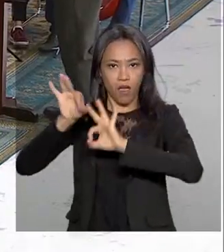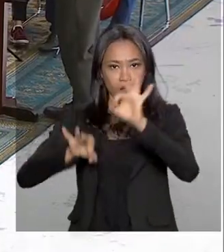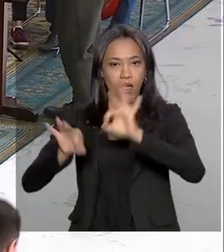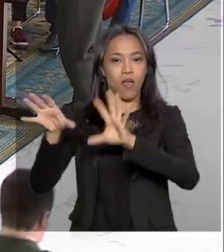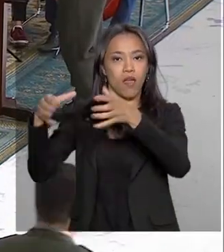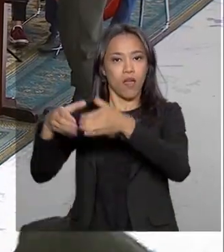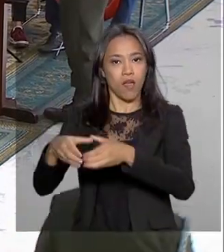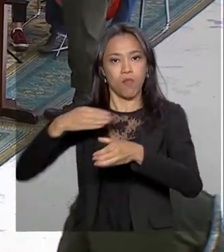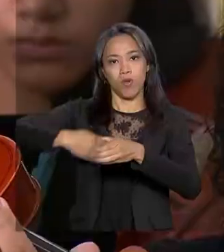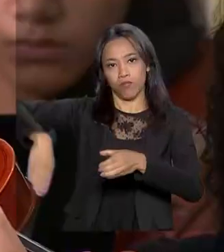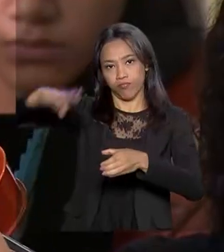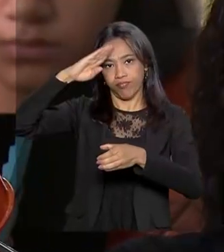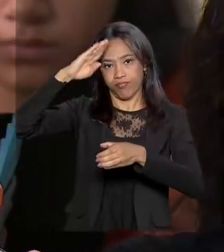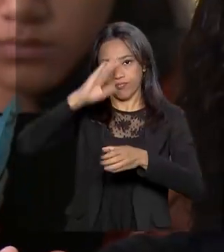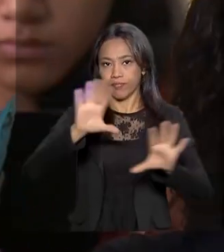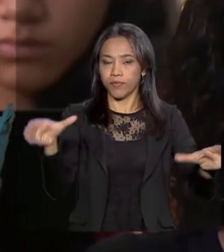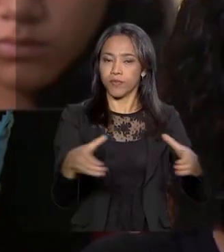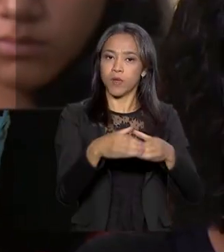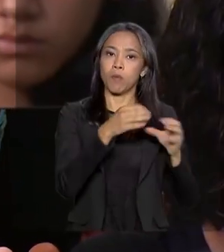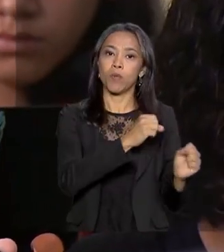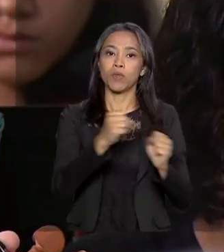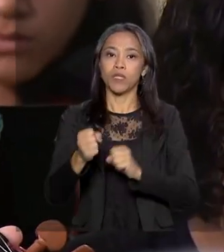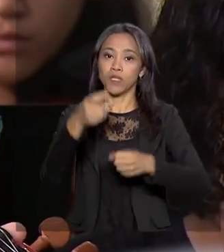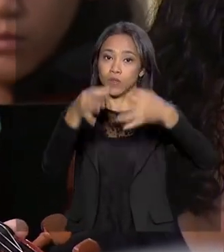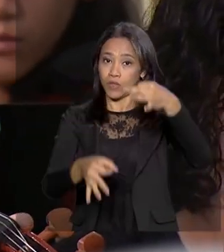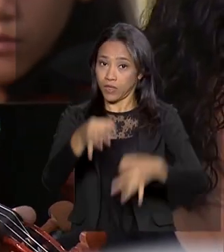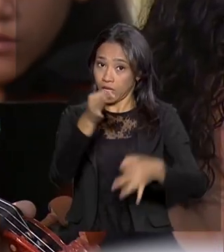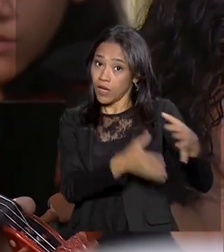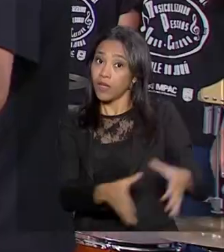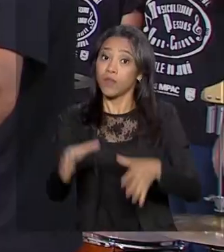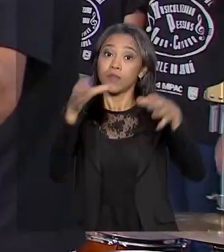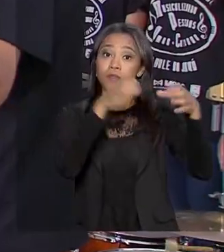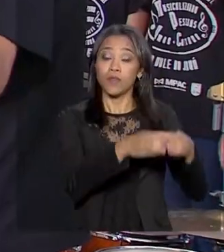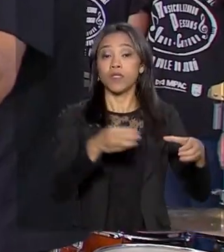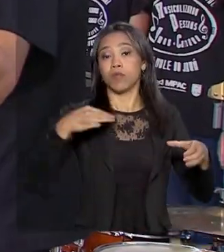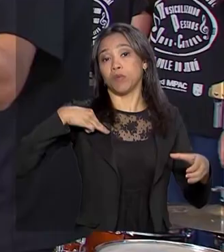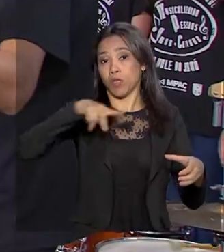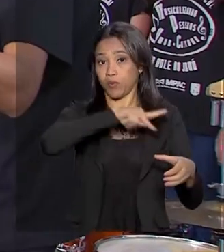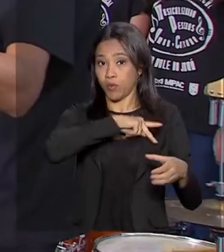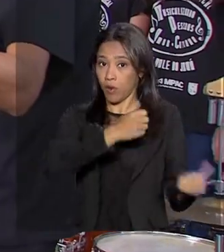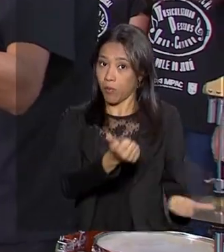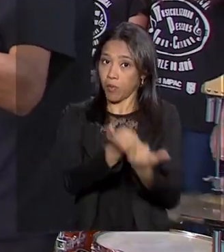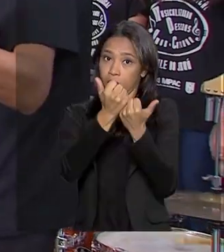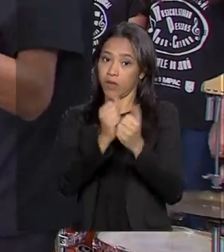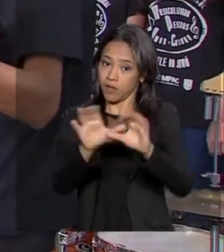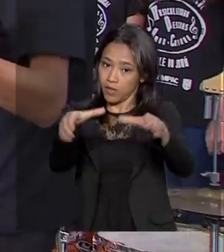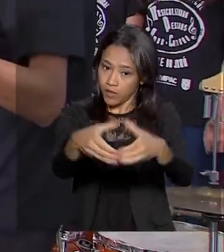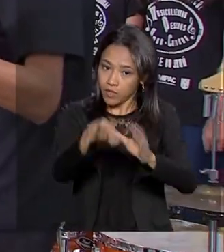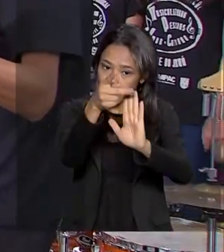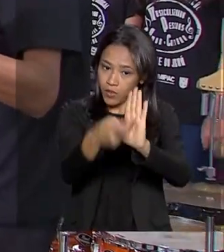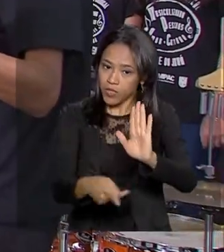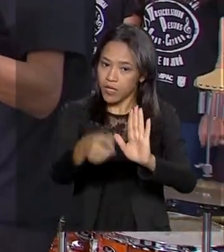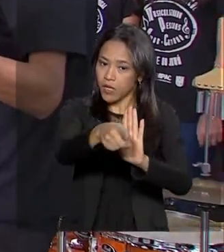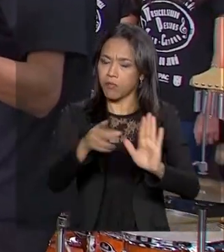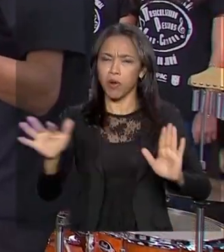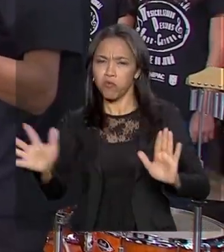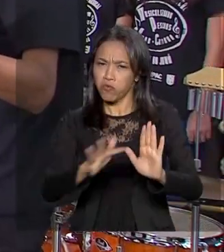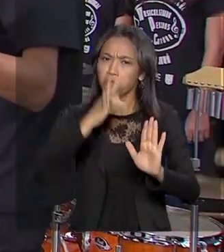Público e o Poder Judiciário. São jovens carentes que encontraram na música uma possibilidade de construir um futuro melhor.